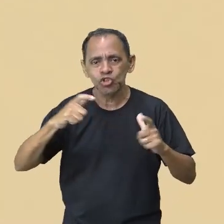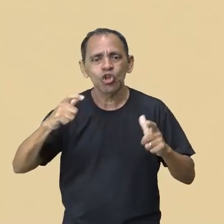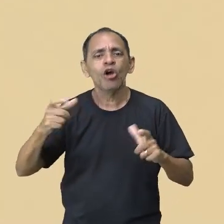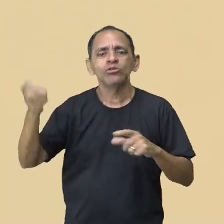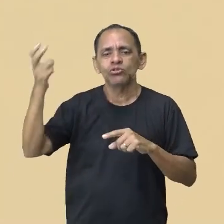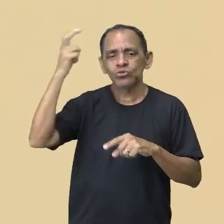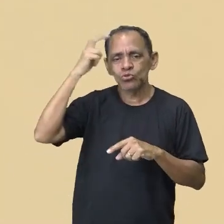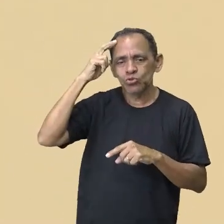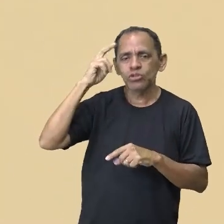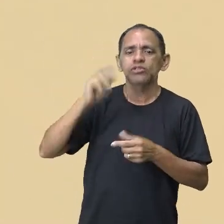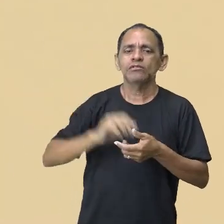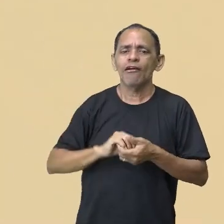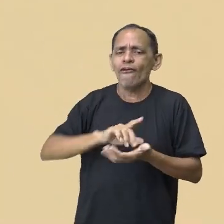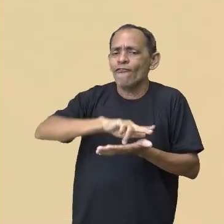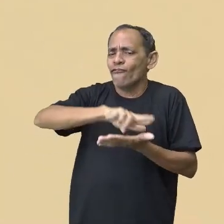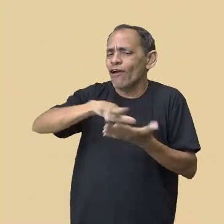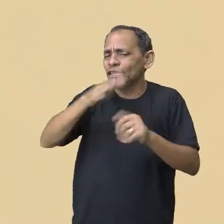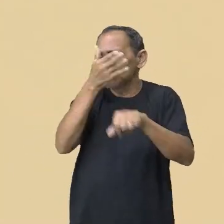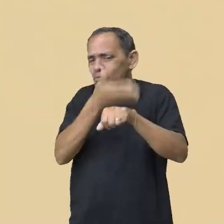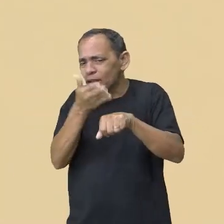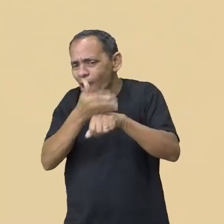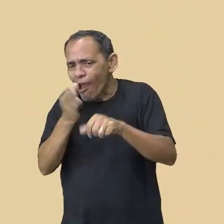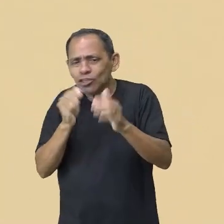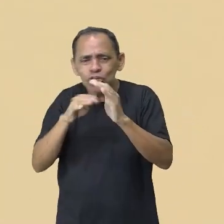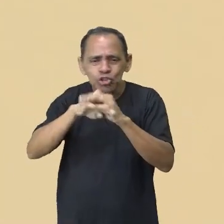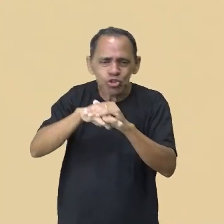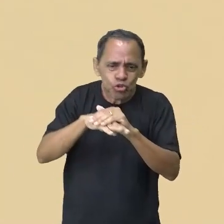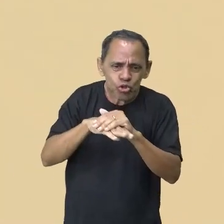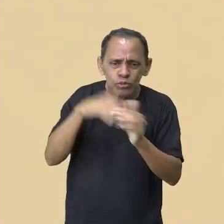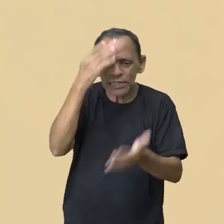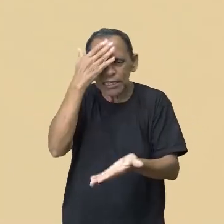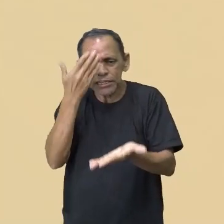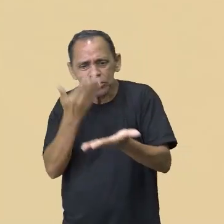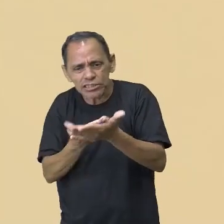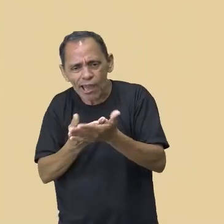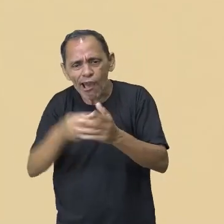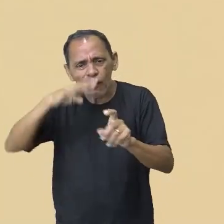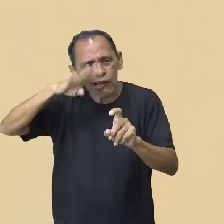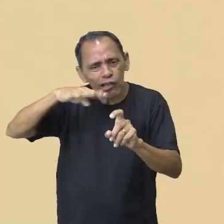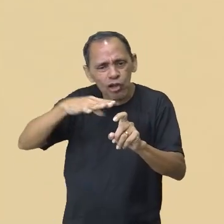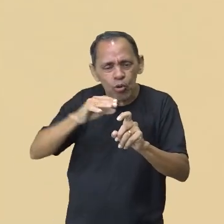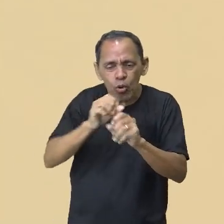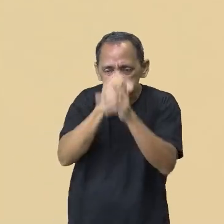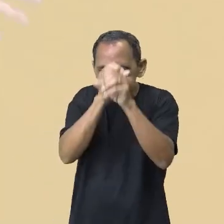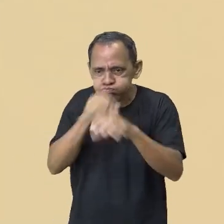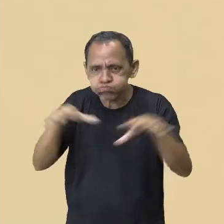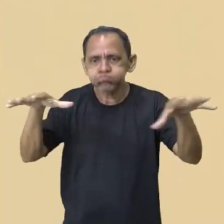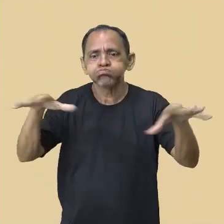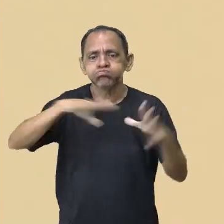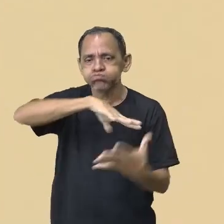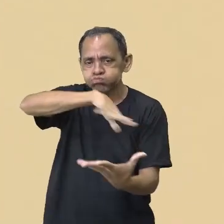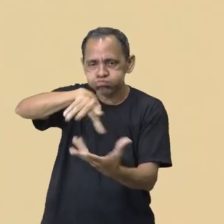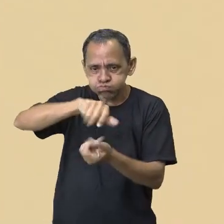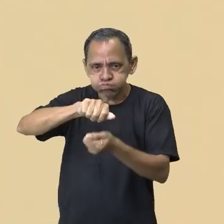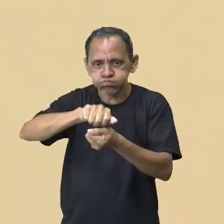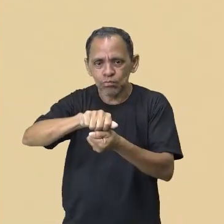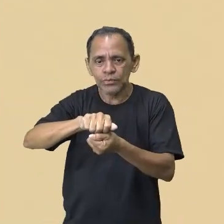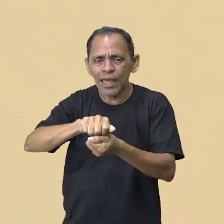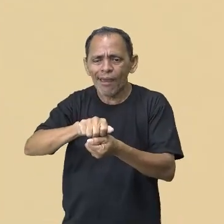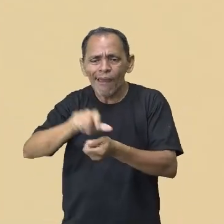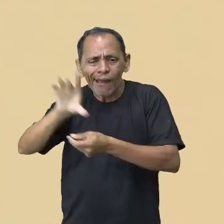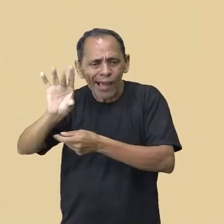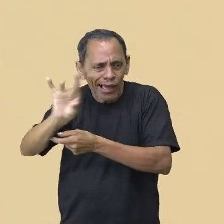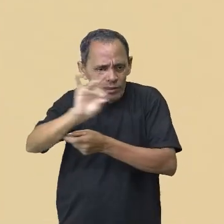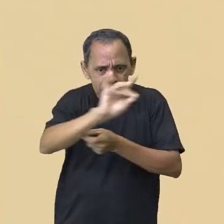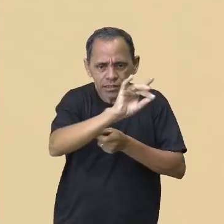aí diversas práticas, costumes, crenças, rituais espalhados aí pelo mundo que cada povo faz questão de